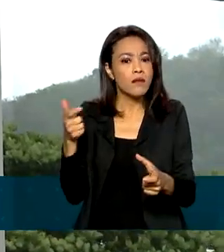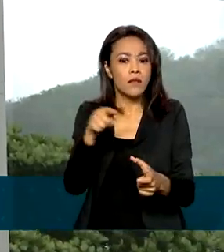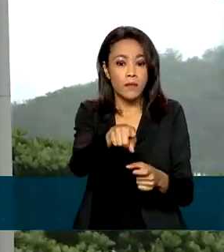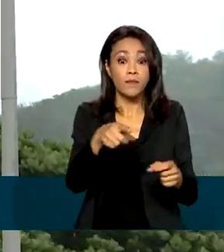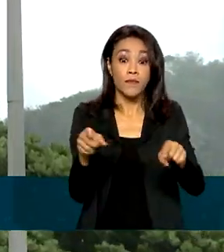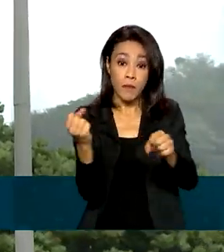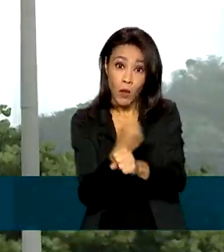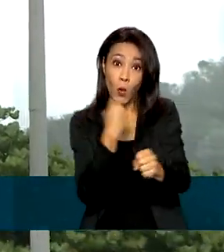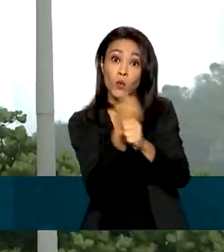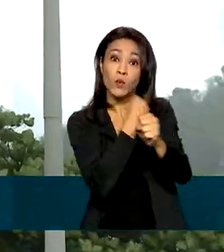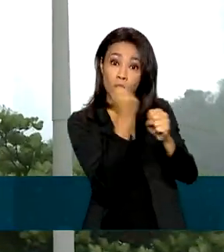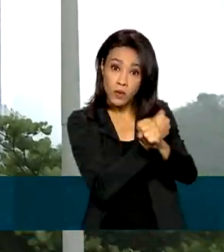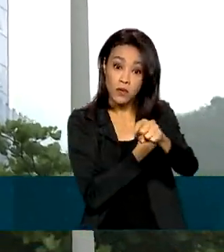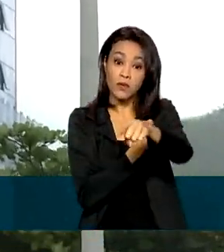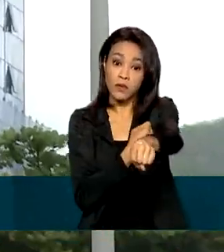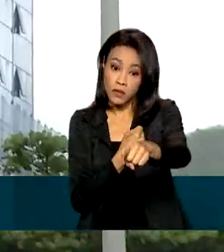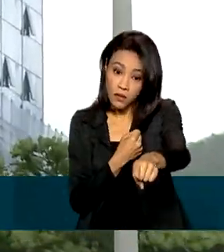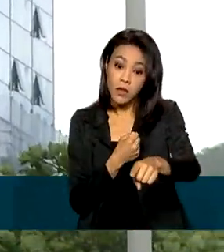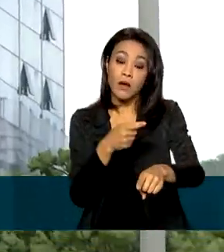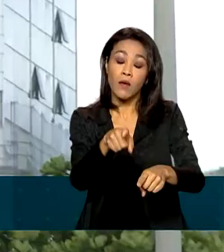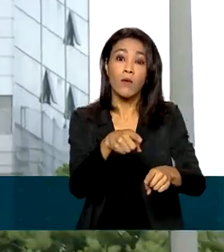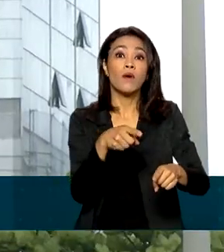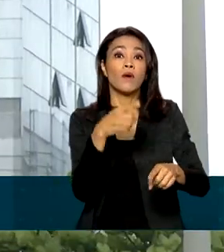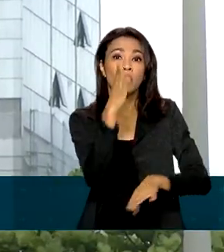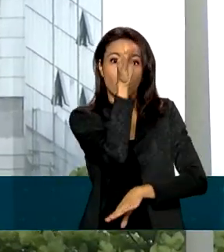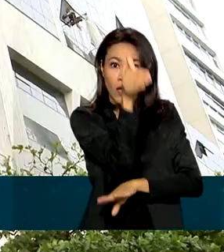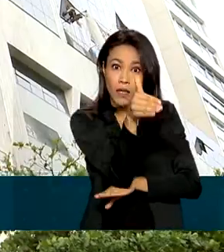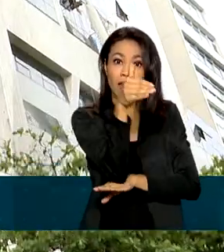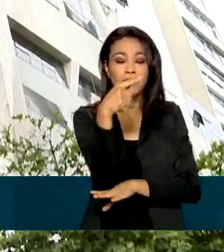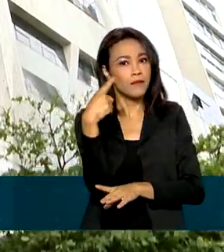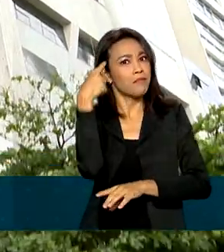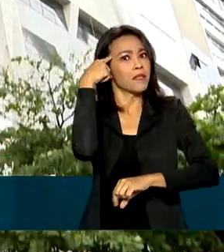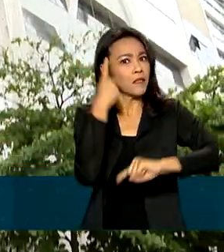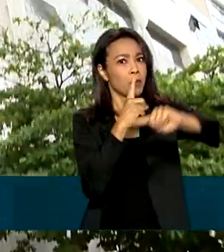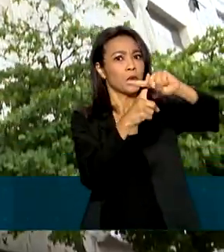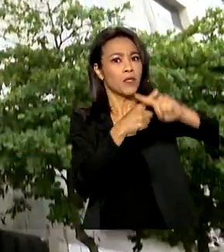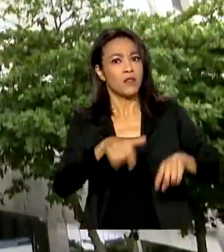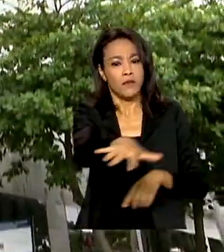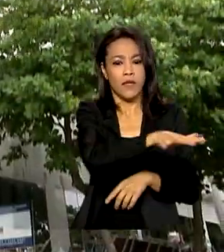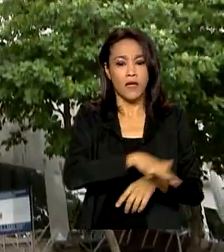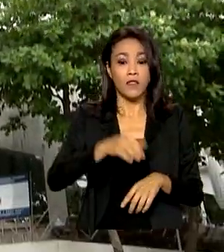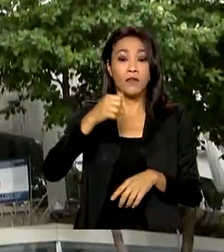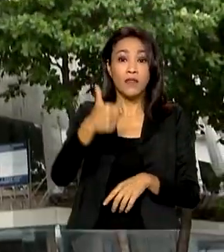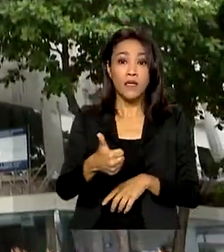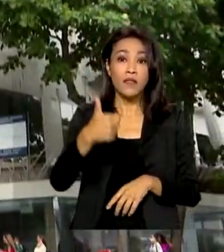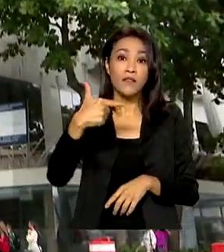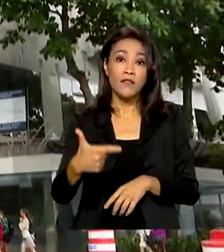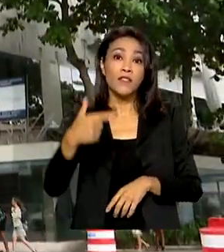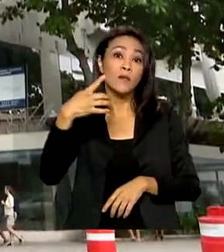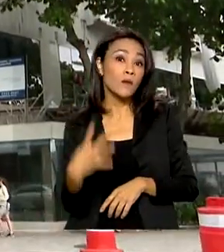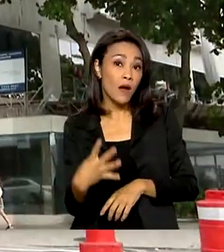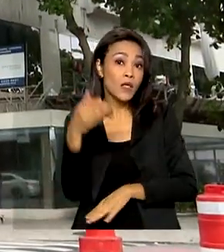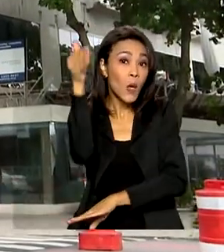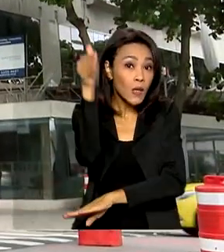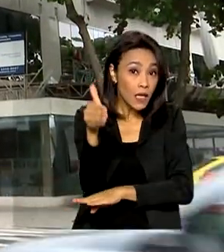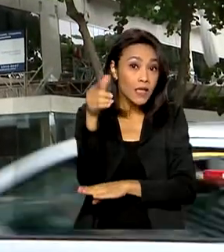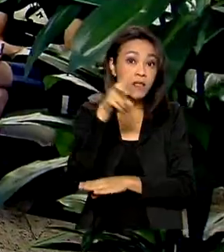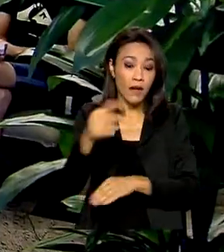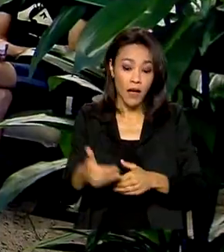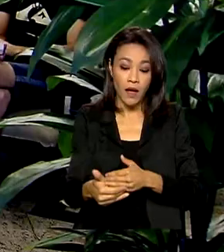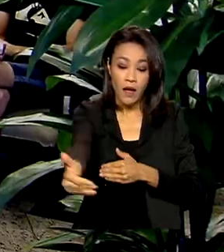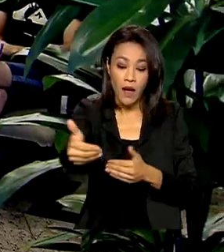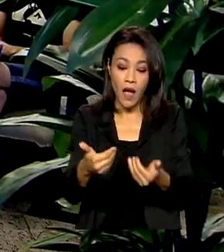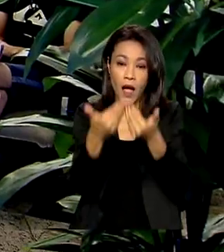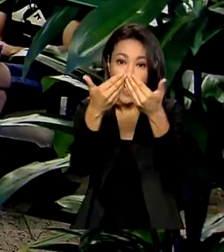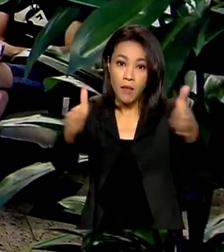construção no Brasil também demonstra o otimismo do setor. São 124 hotéis que devem abrir as portas para os turistas